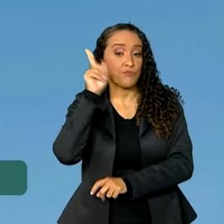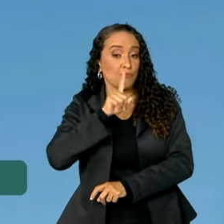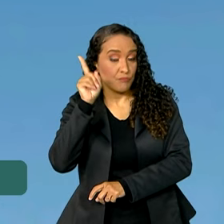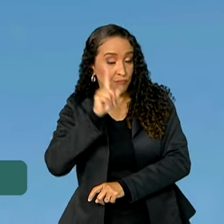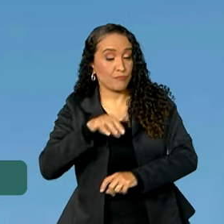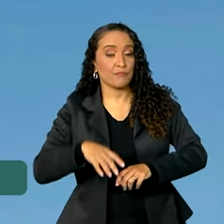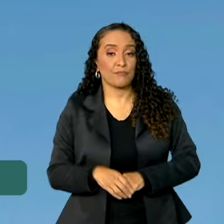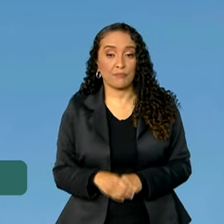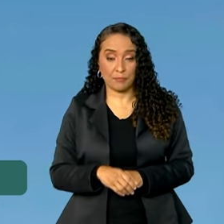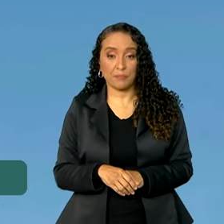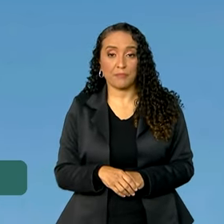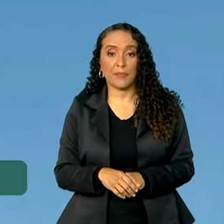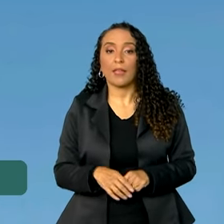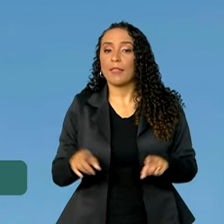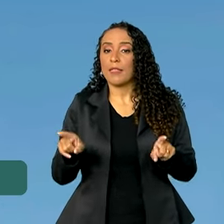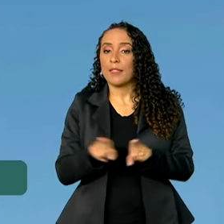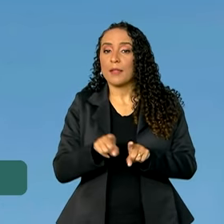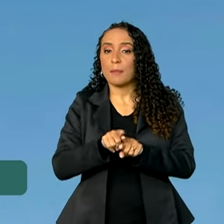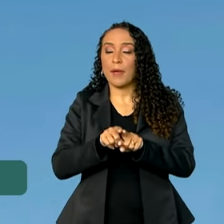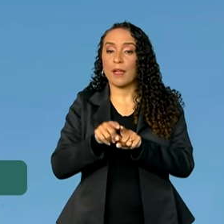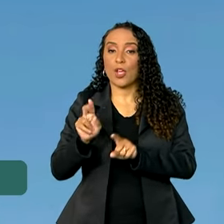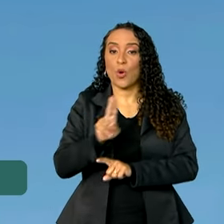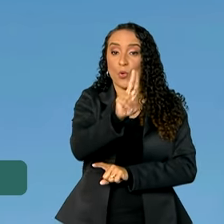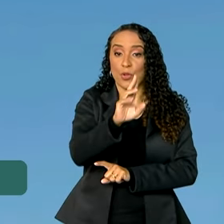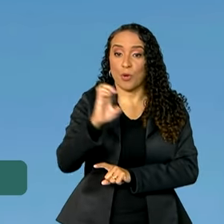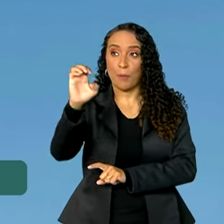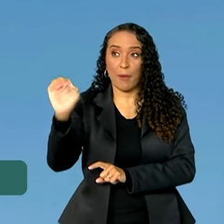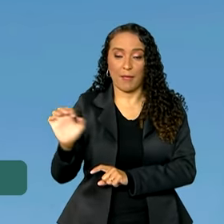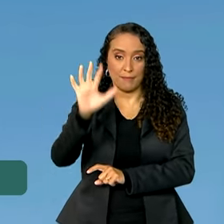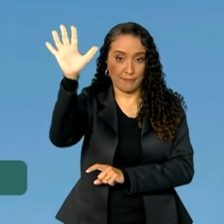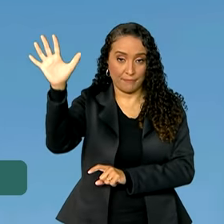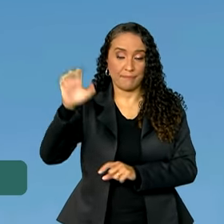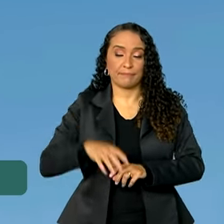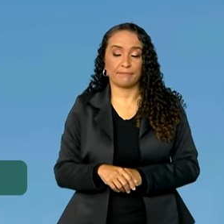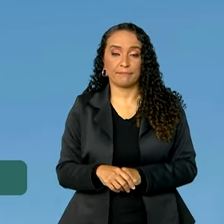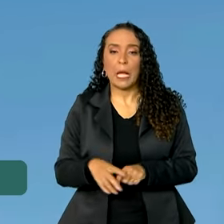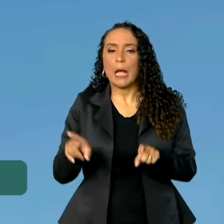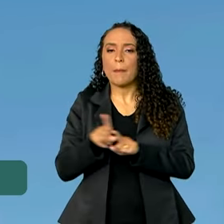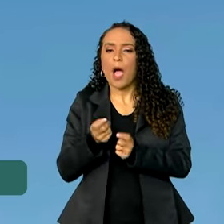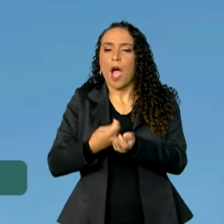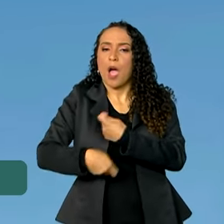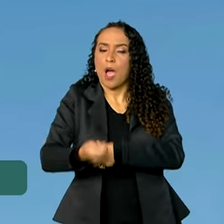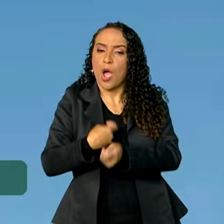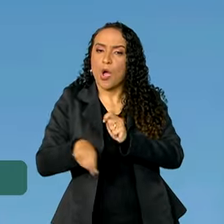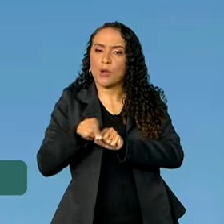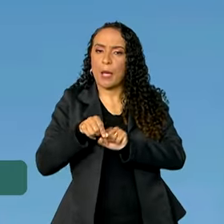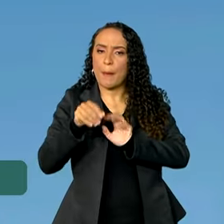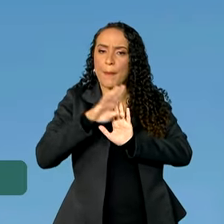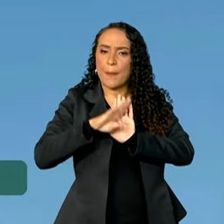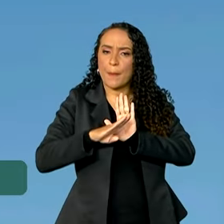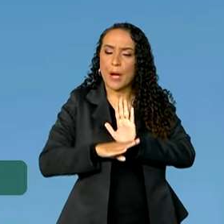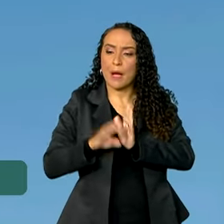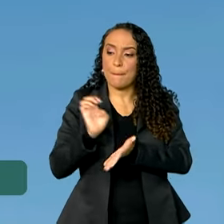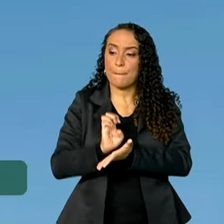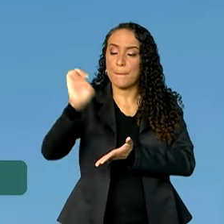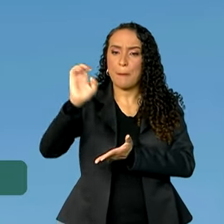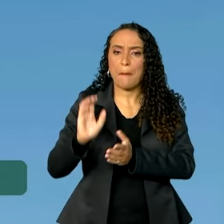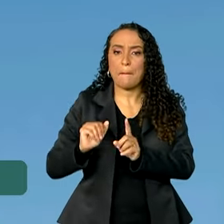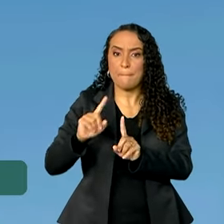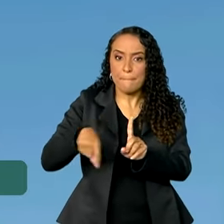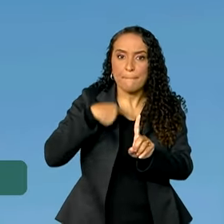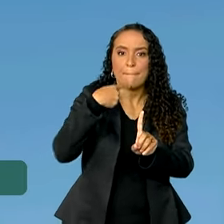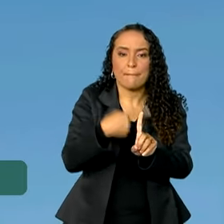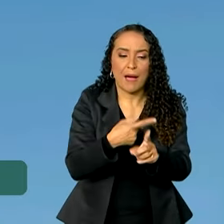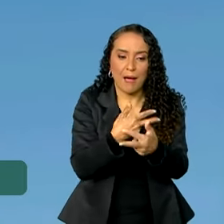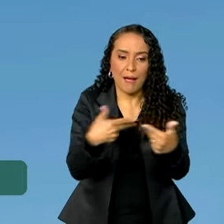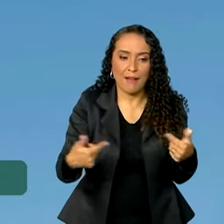e para a União Europeia. Estão em negociação protocolos para exportação de mais produtos